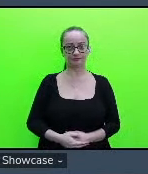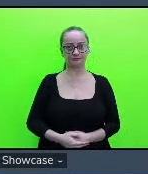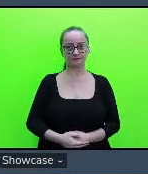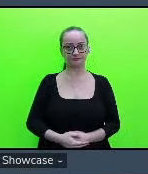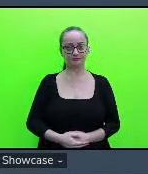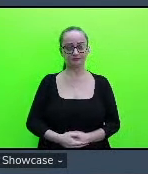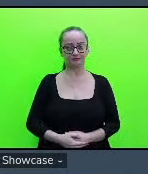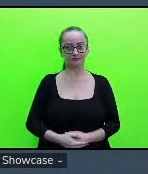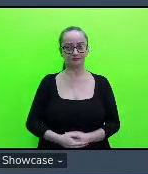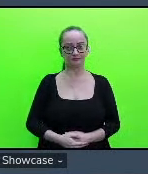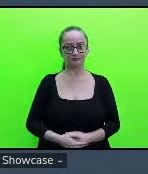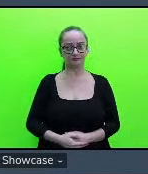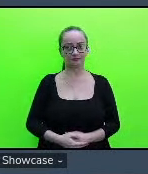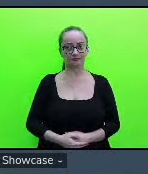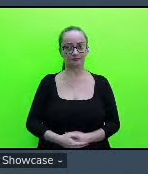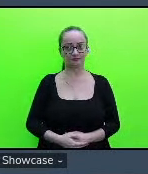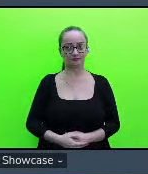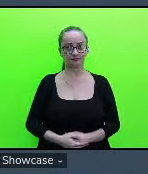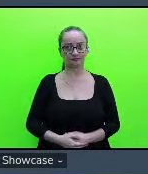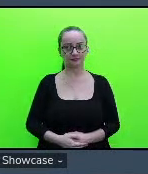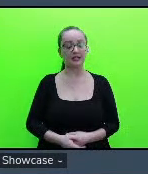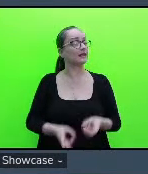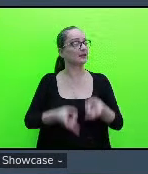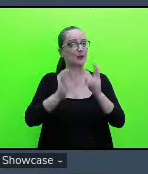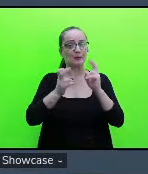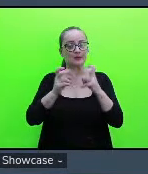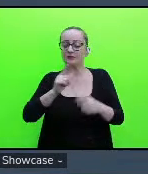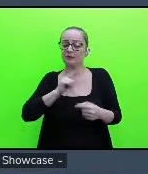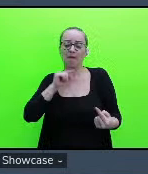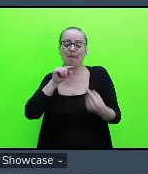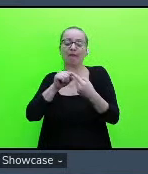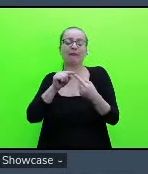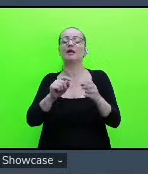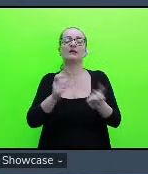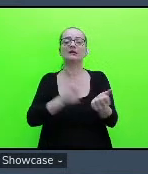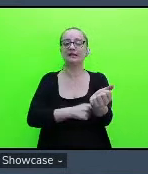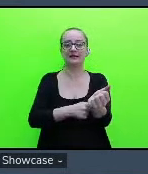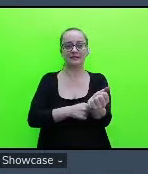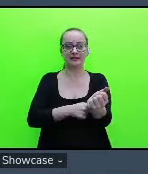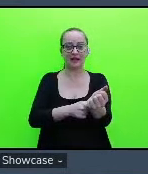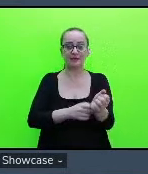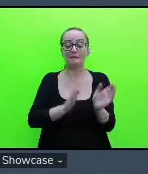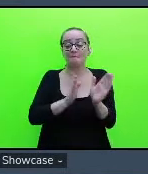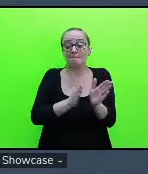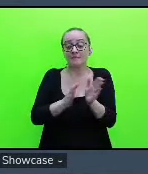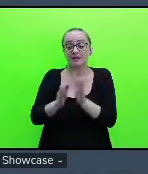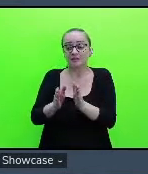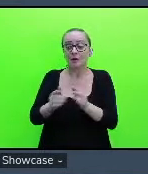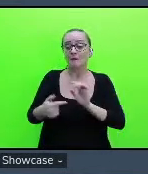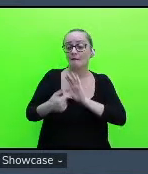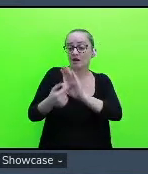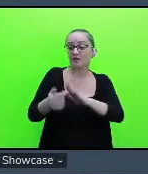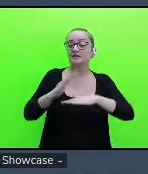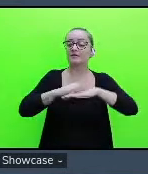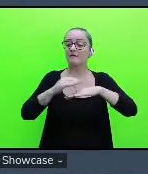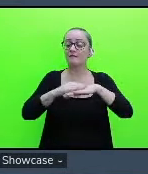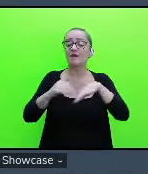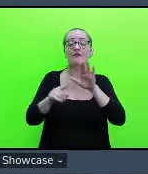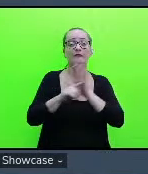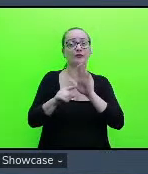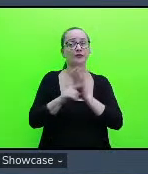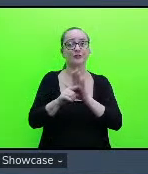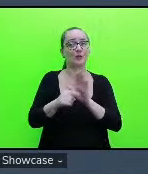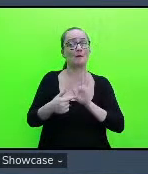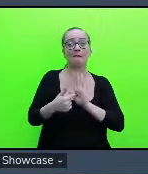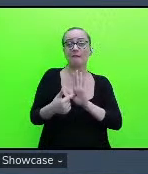observou com sintomas de estresse e com o fator de expressar o afeto negativo não apresentou